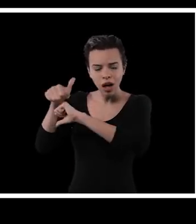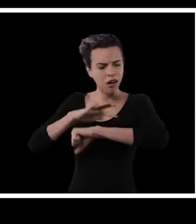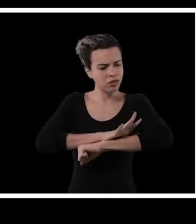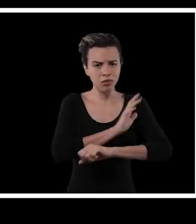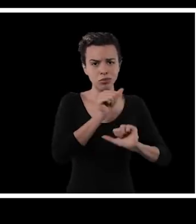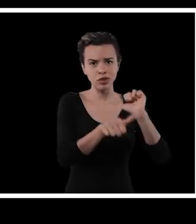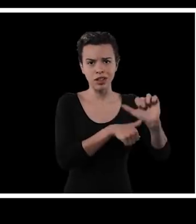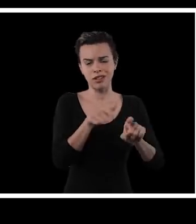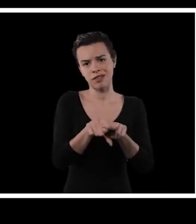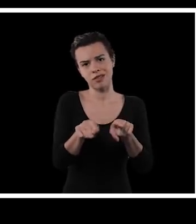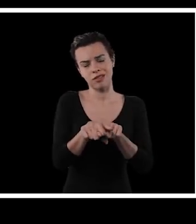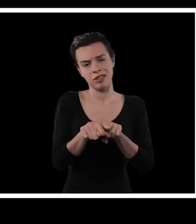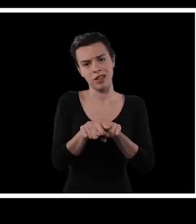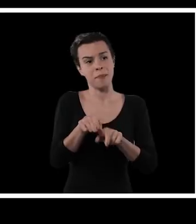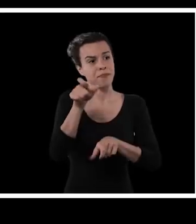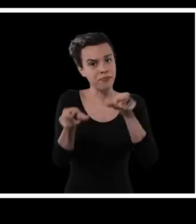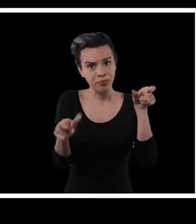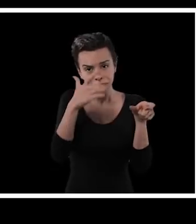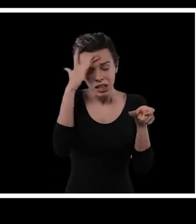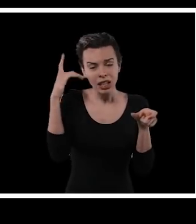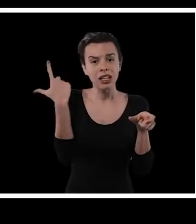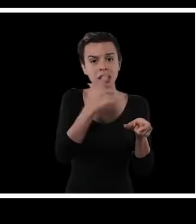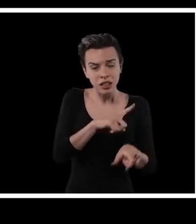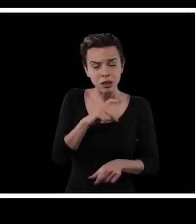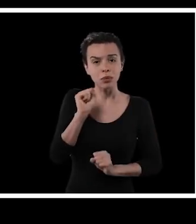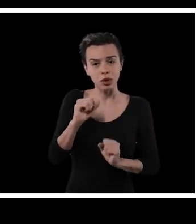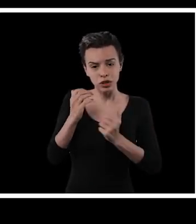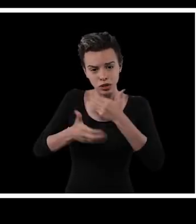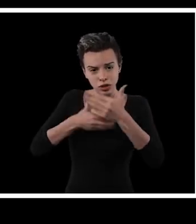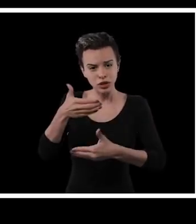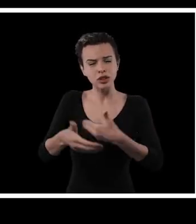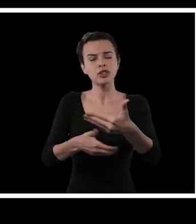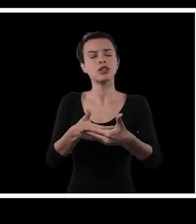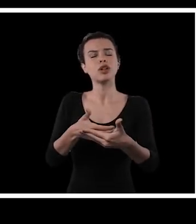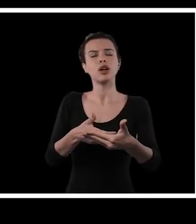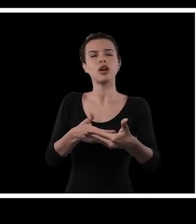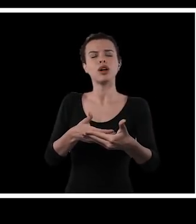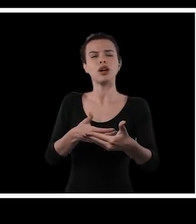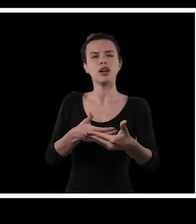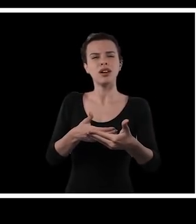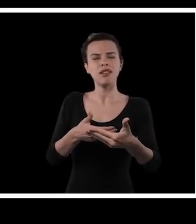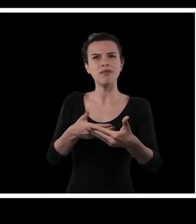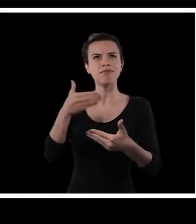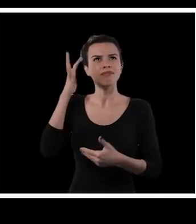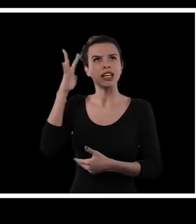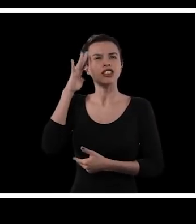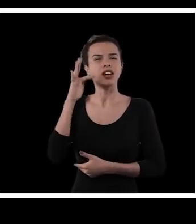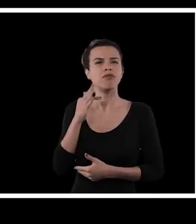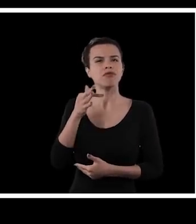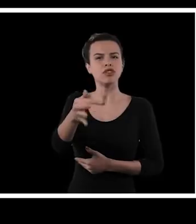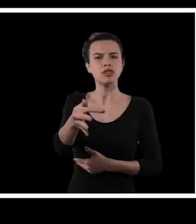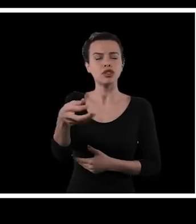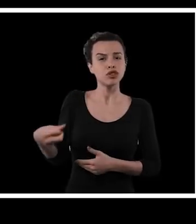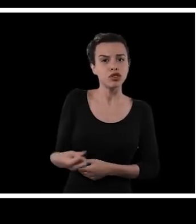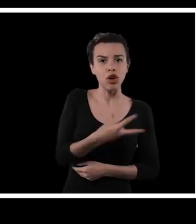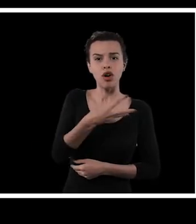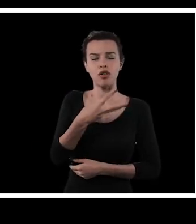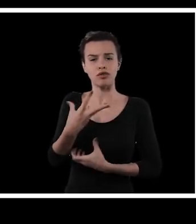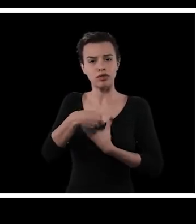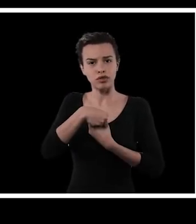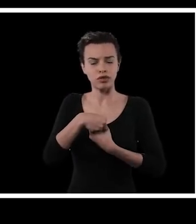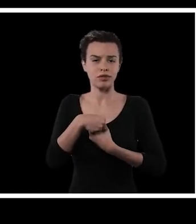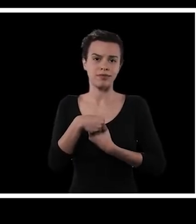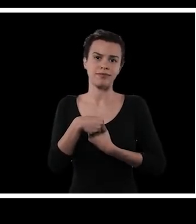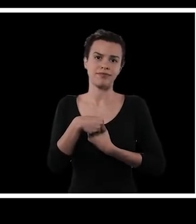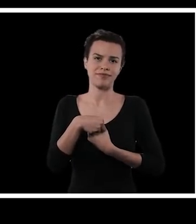realidade das pessoas, para que as pessoas possam, partir de certos processos, tornar, vislumbrar a possibilidade de uma